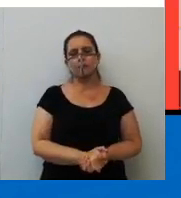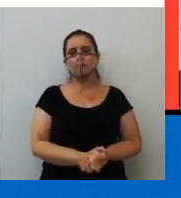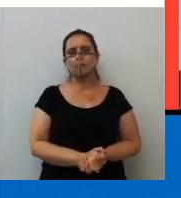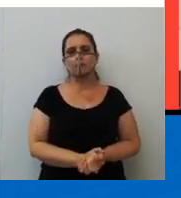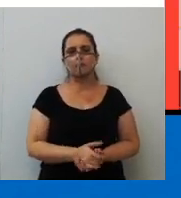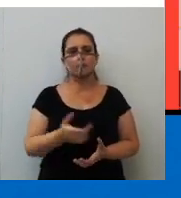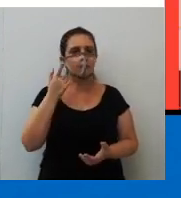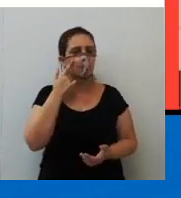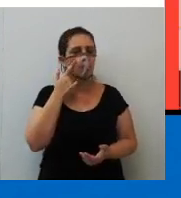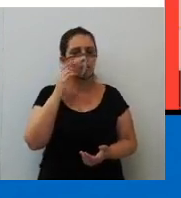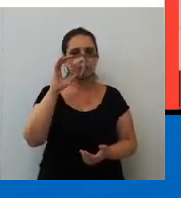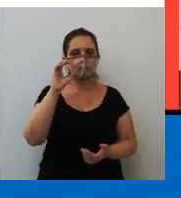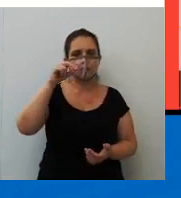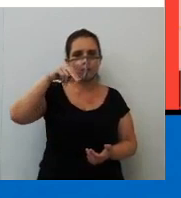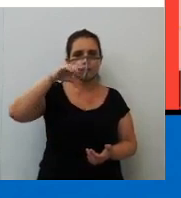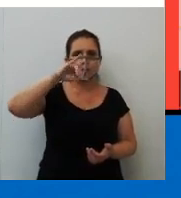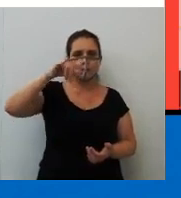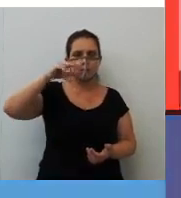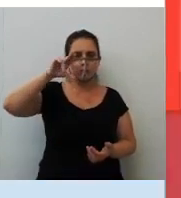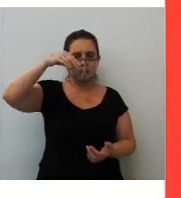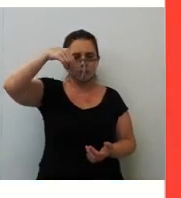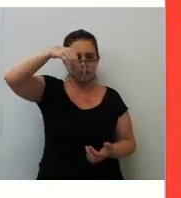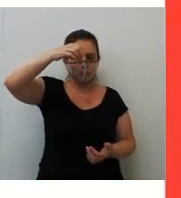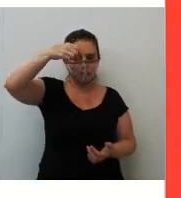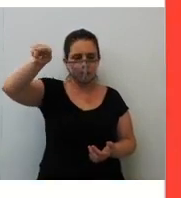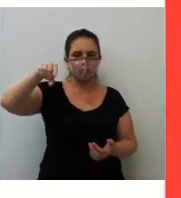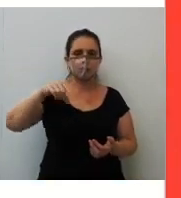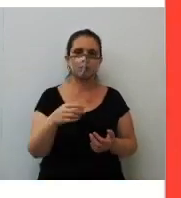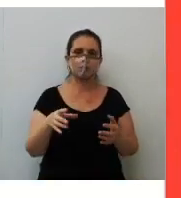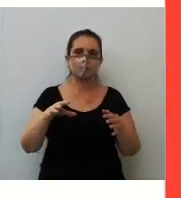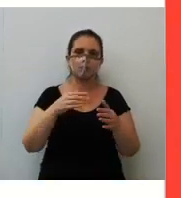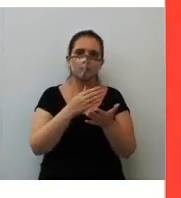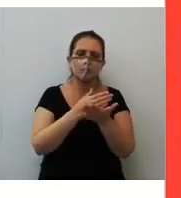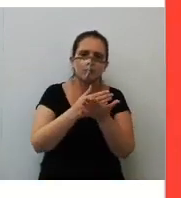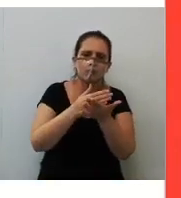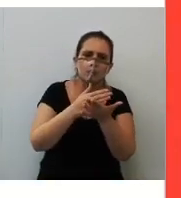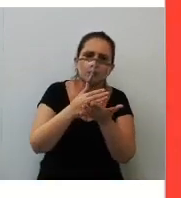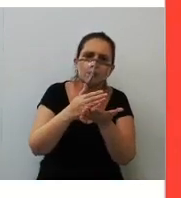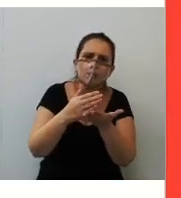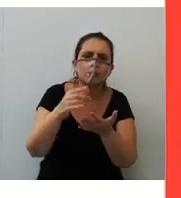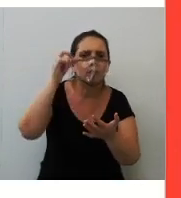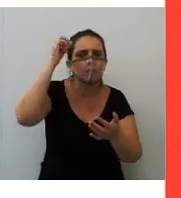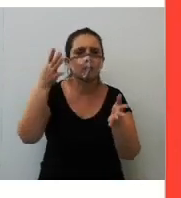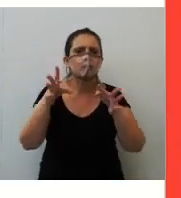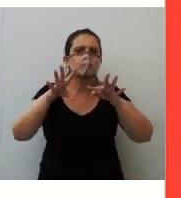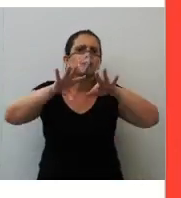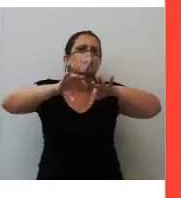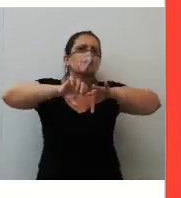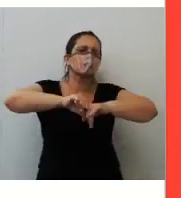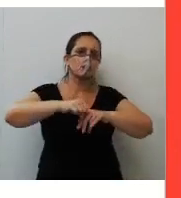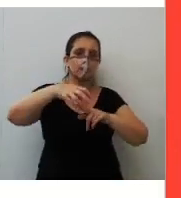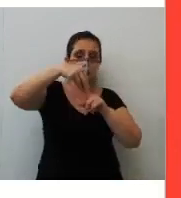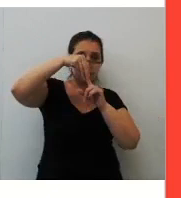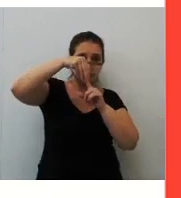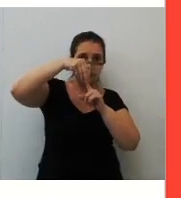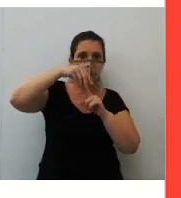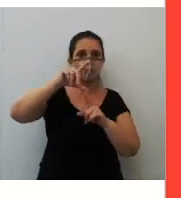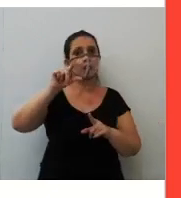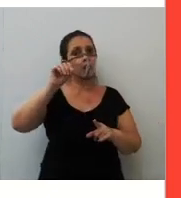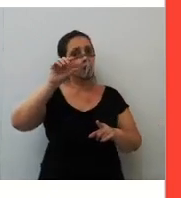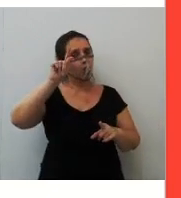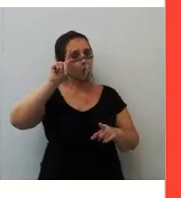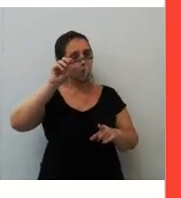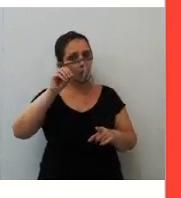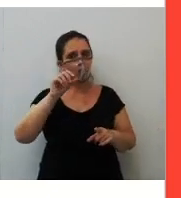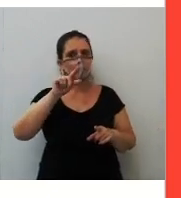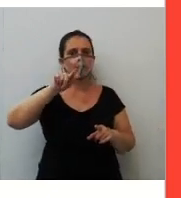olhada. Conjunções conclusivas. Então, olha lá. Iniciam a ideia de conclusão. As principais. Logo,